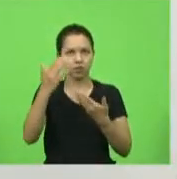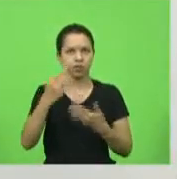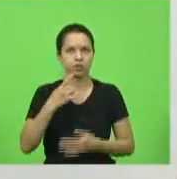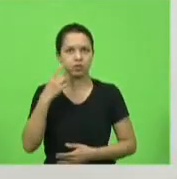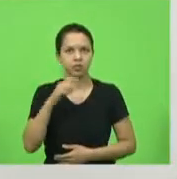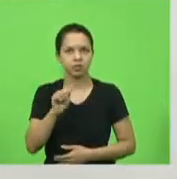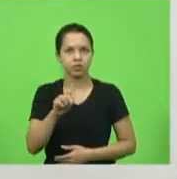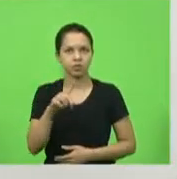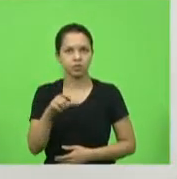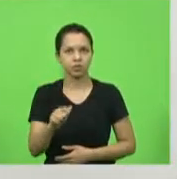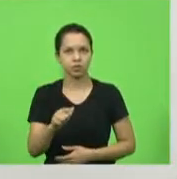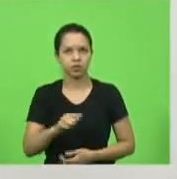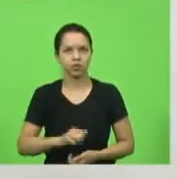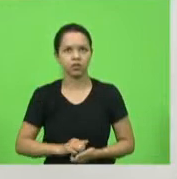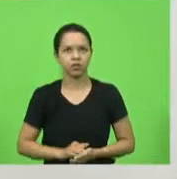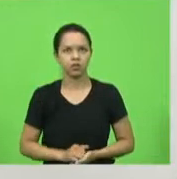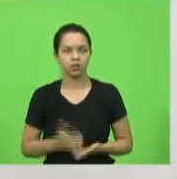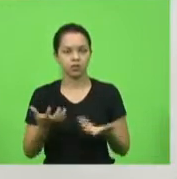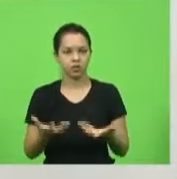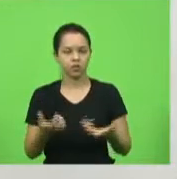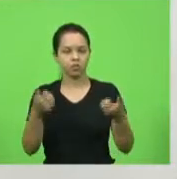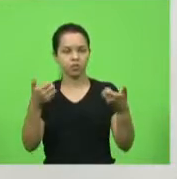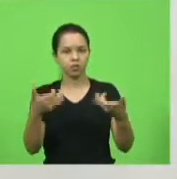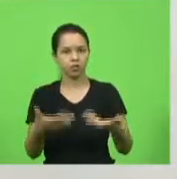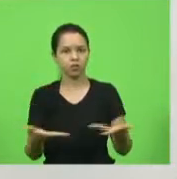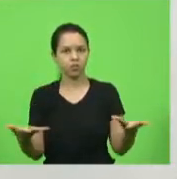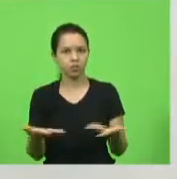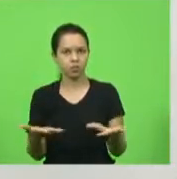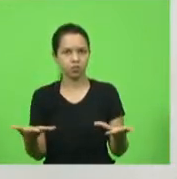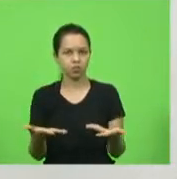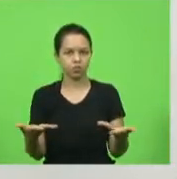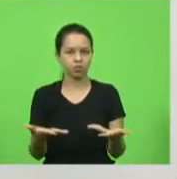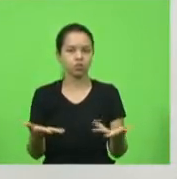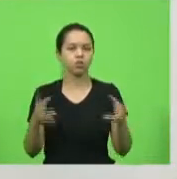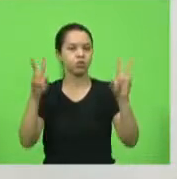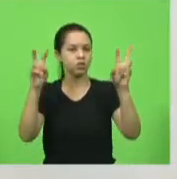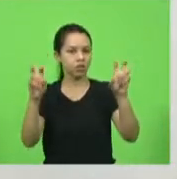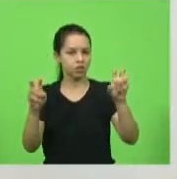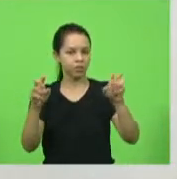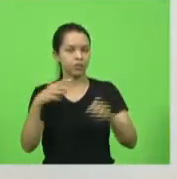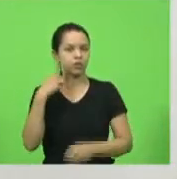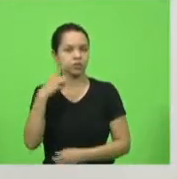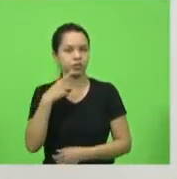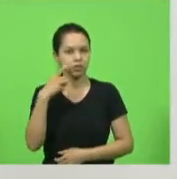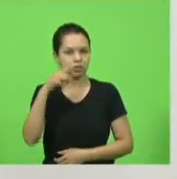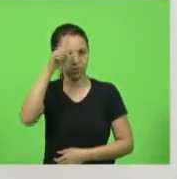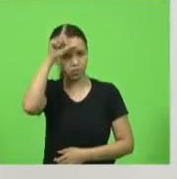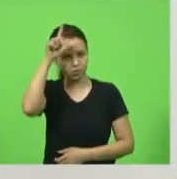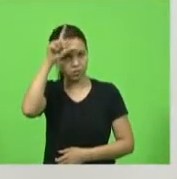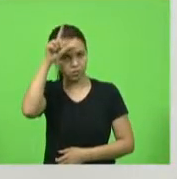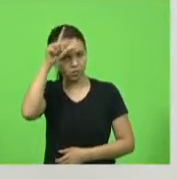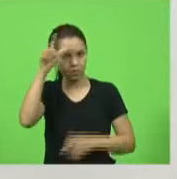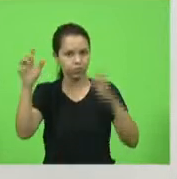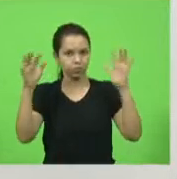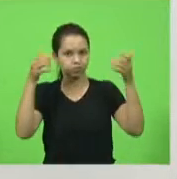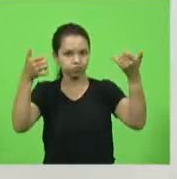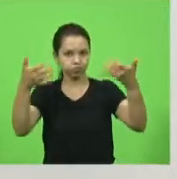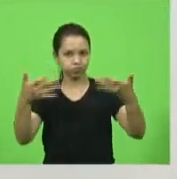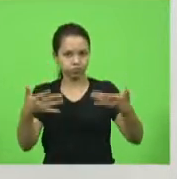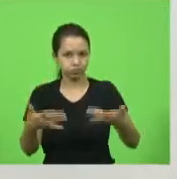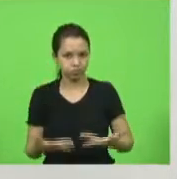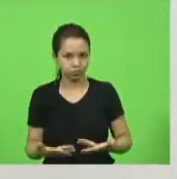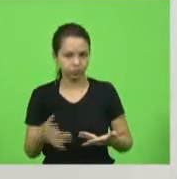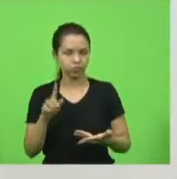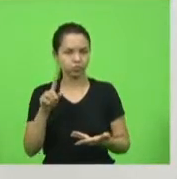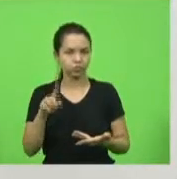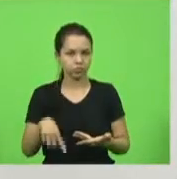Eu queria falar hoje aqui, eu ia falar um pouco sobre essa questão que o deputado Sargento Lima refletiu um pouco sobre a distribuição, deputado